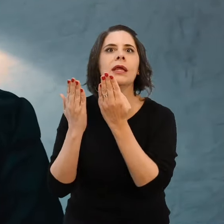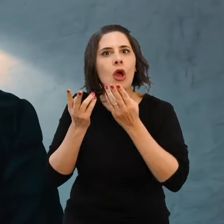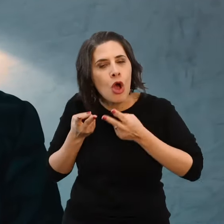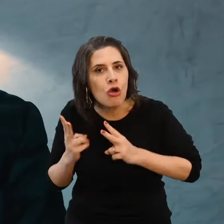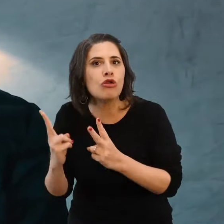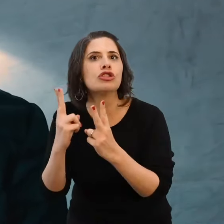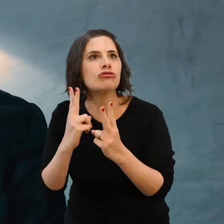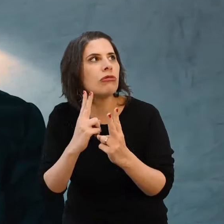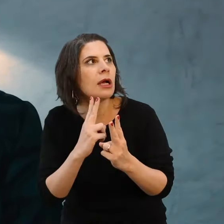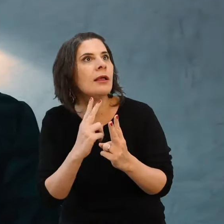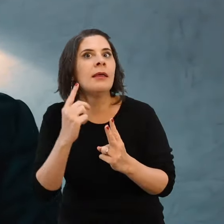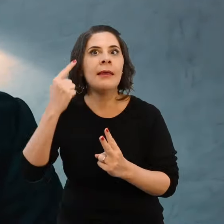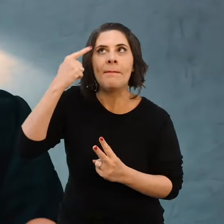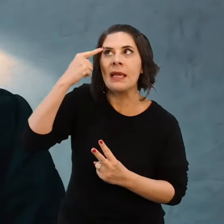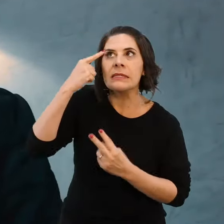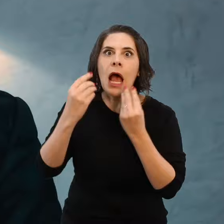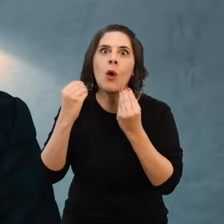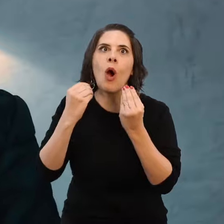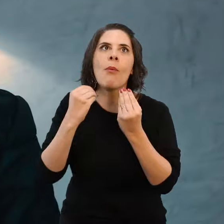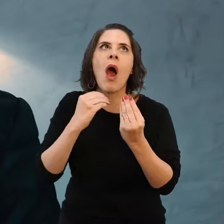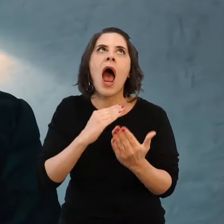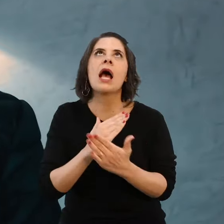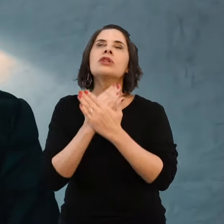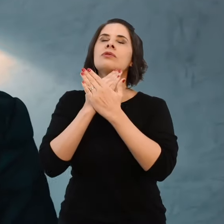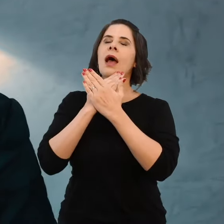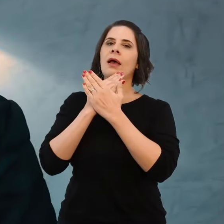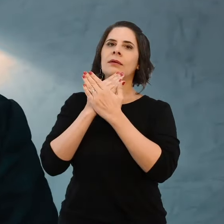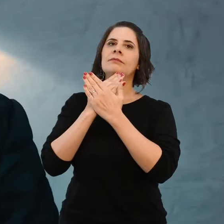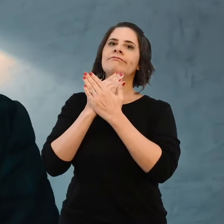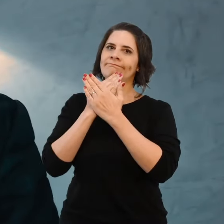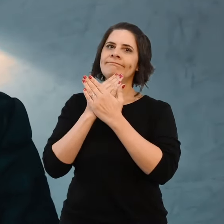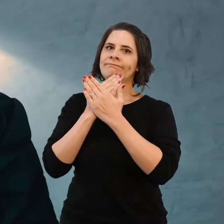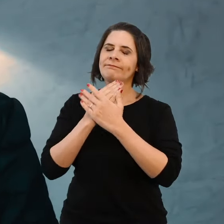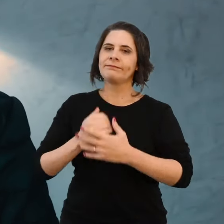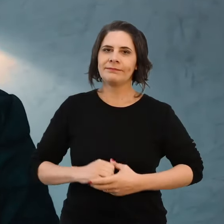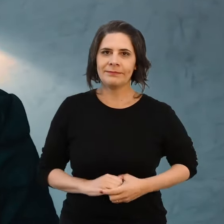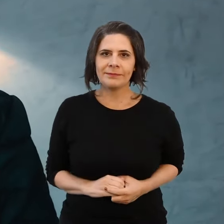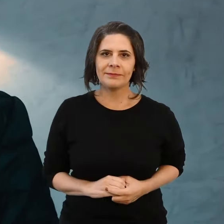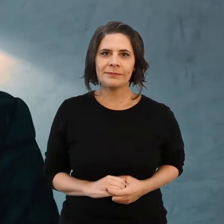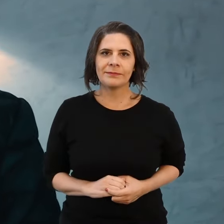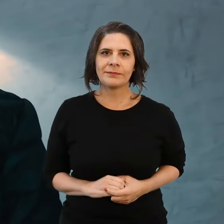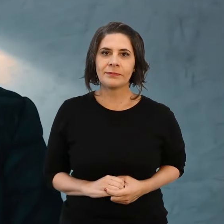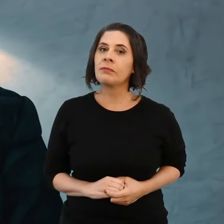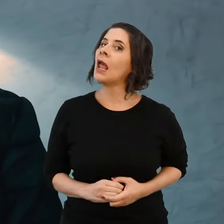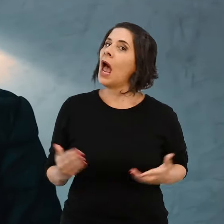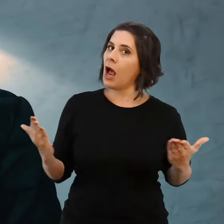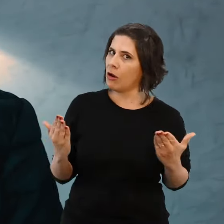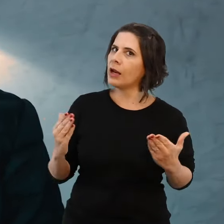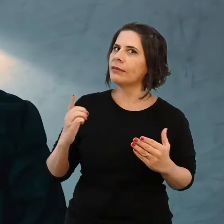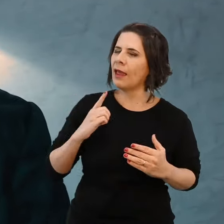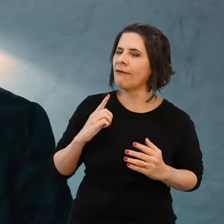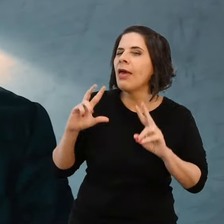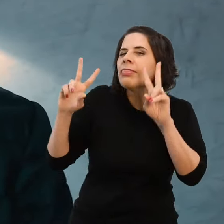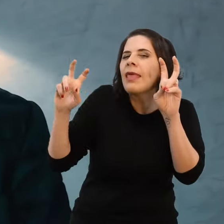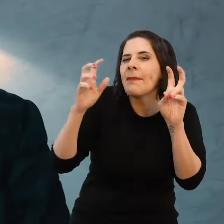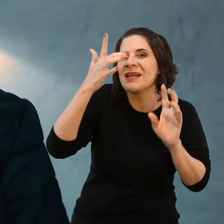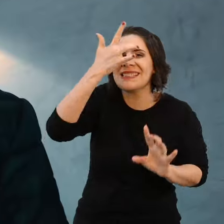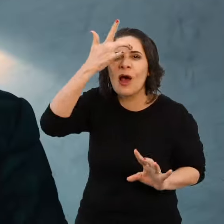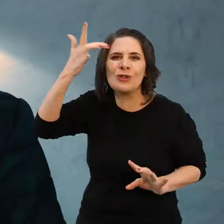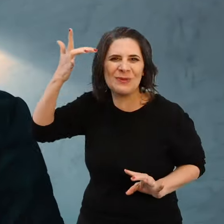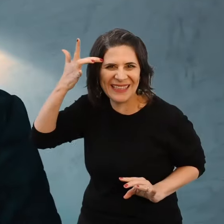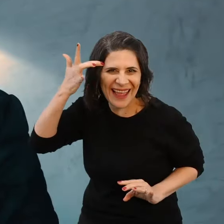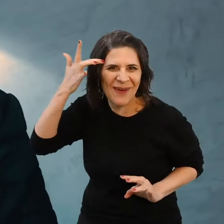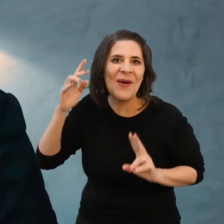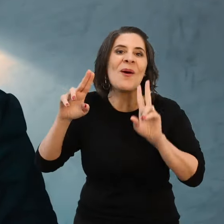ajustes emocionais. Esses dias esse assunto da saúde mental ficou muito em pauta por conta da